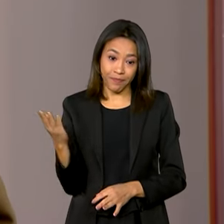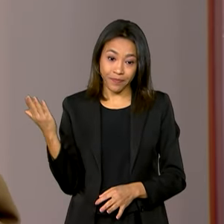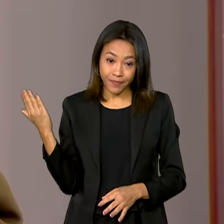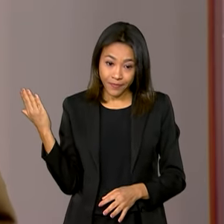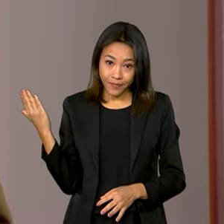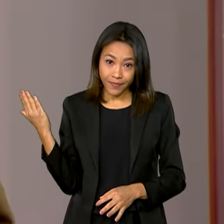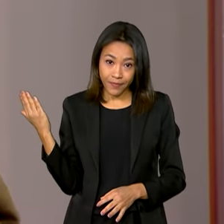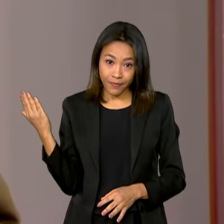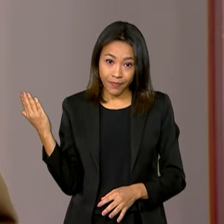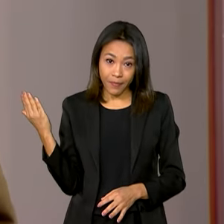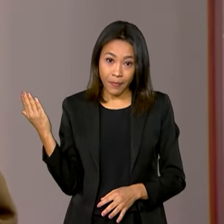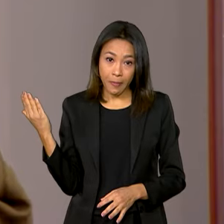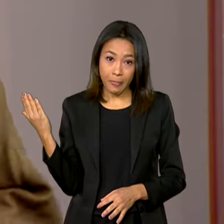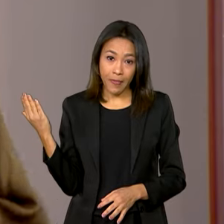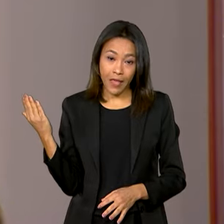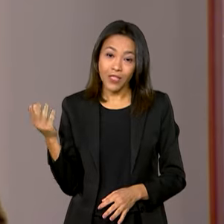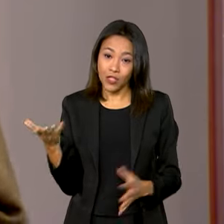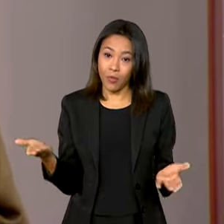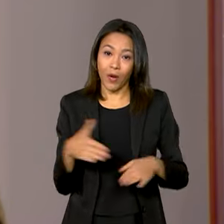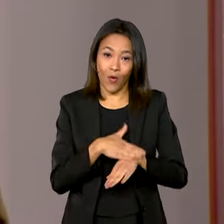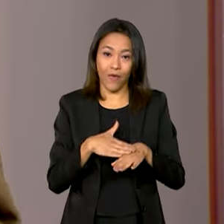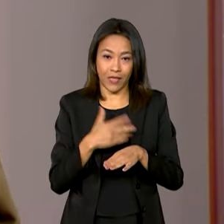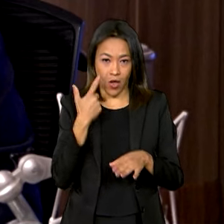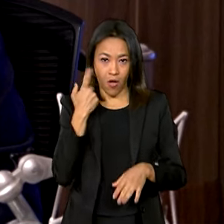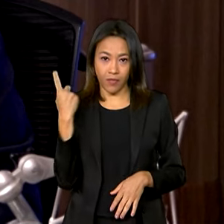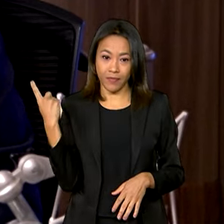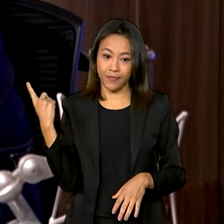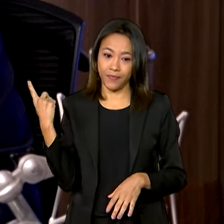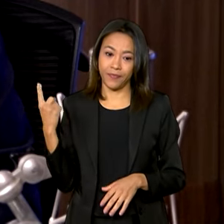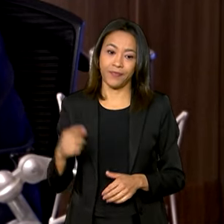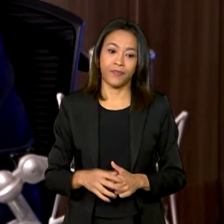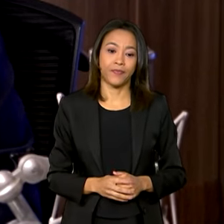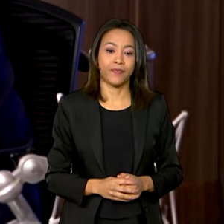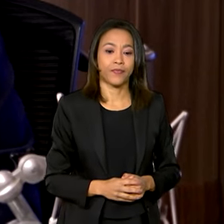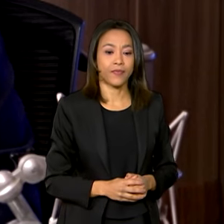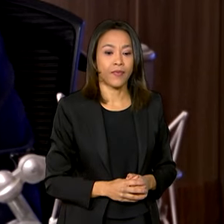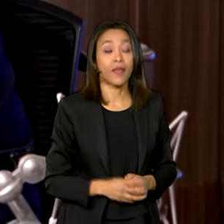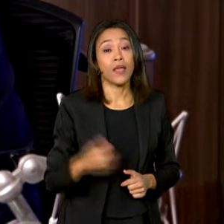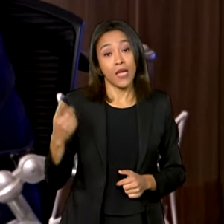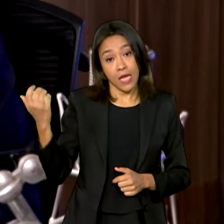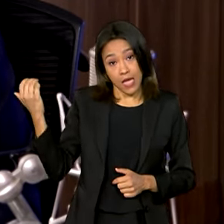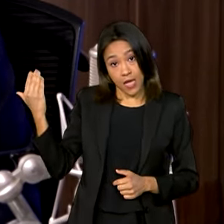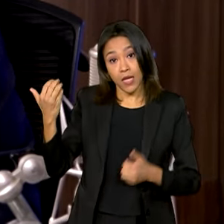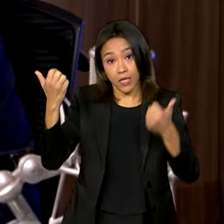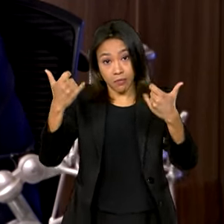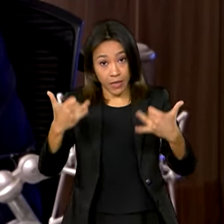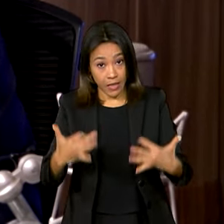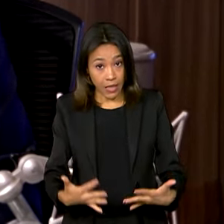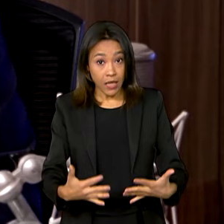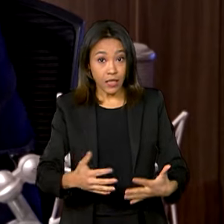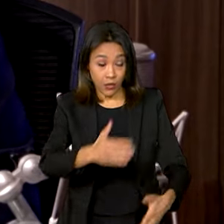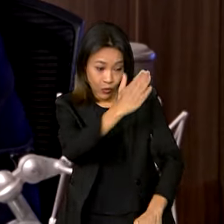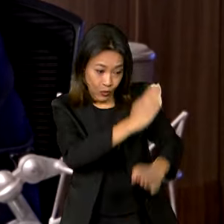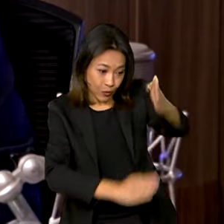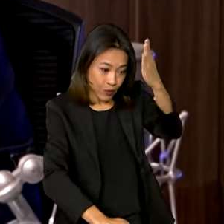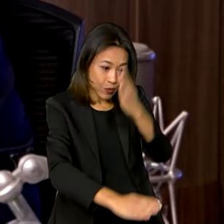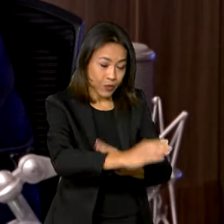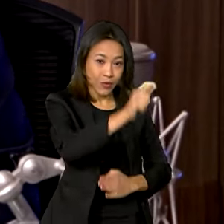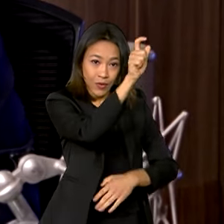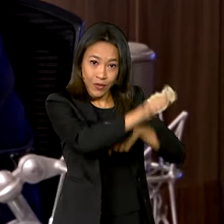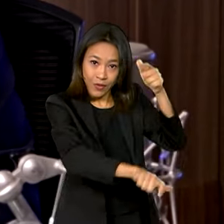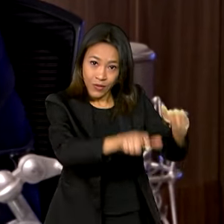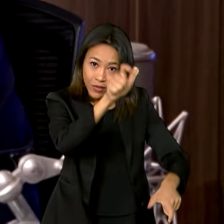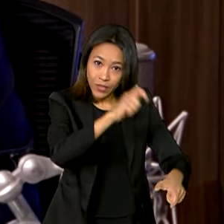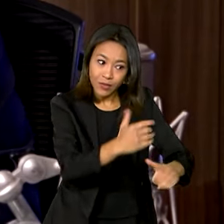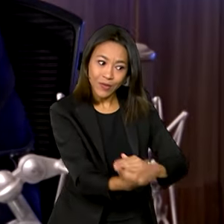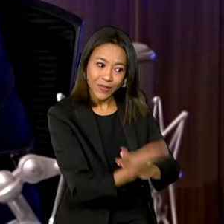sobre a nossa conversa de hoje. Vamos ver. Esses atletas, além de nos inspirar diariamente, eles